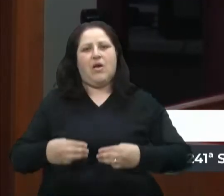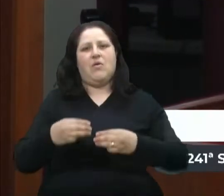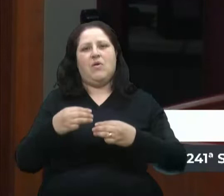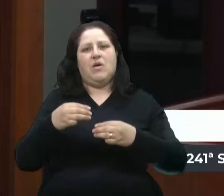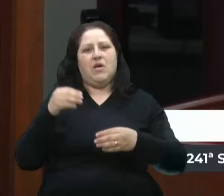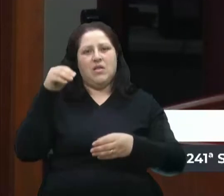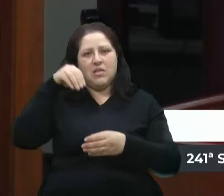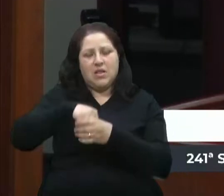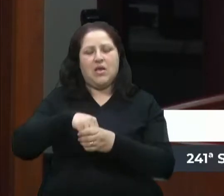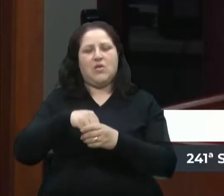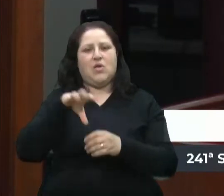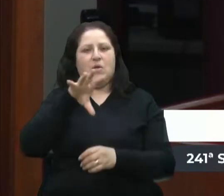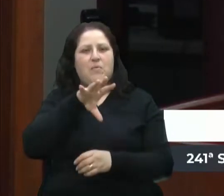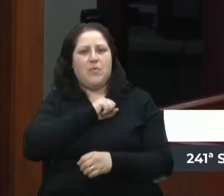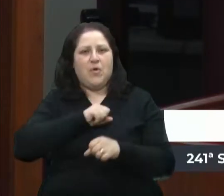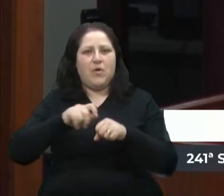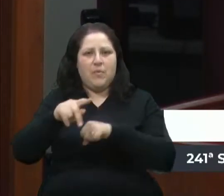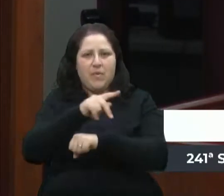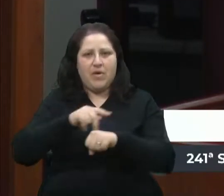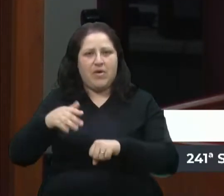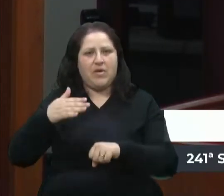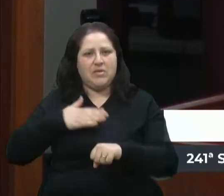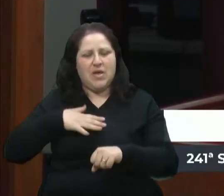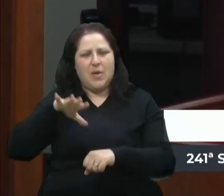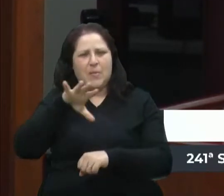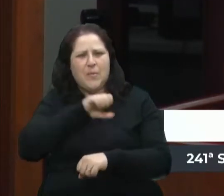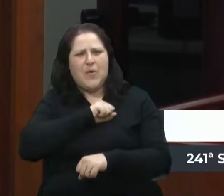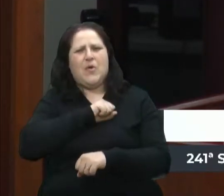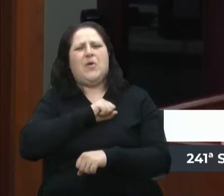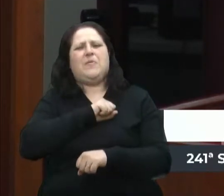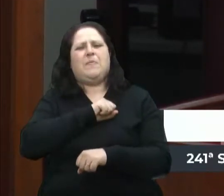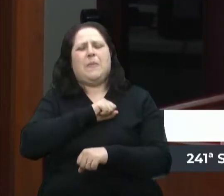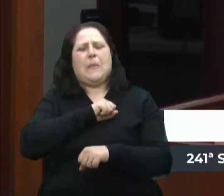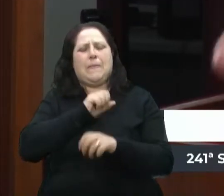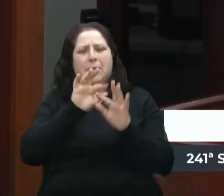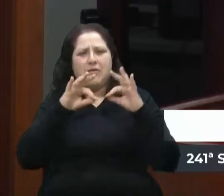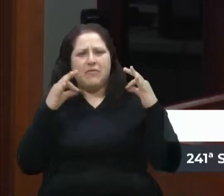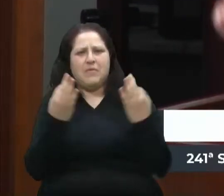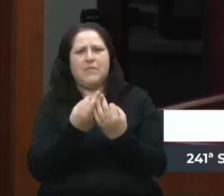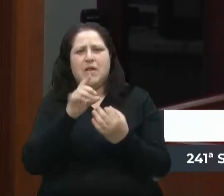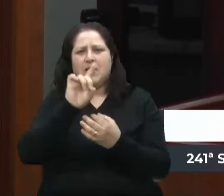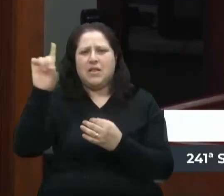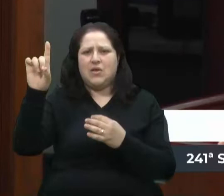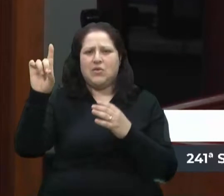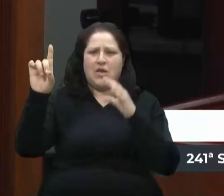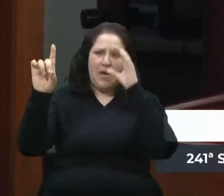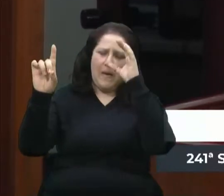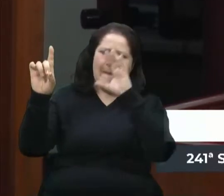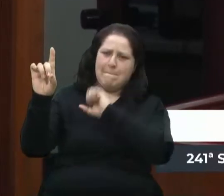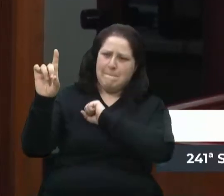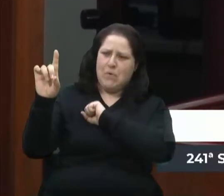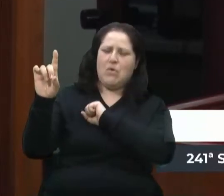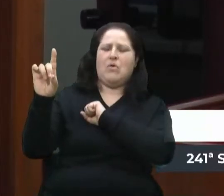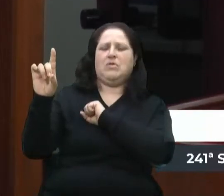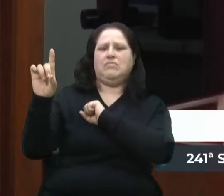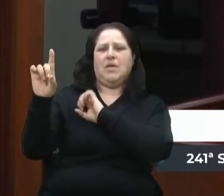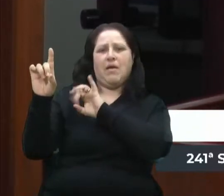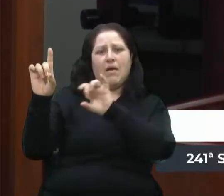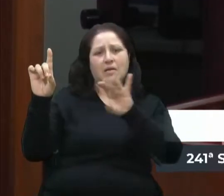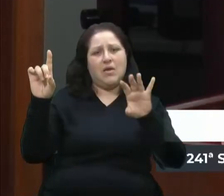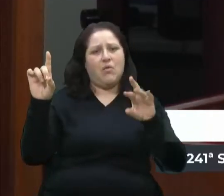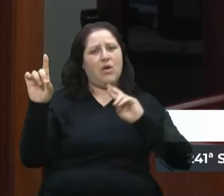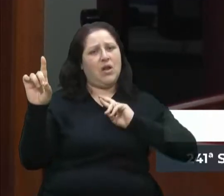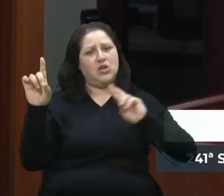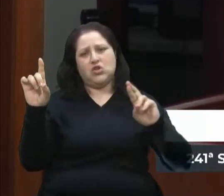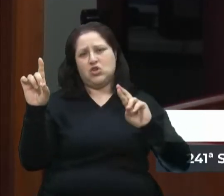do patriotismo e dentro do amor à família e dentro do amor a Deus cada um na sua religião com todo o respeito. Mas